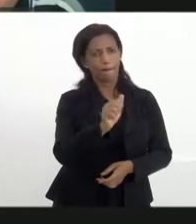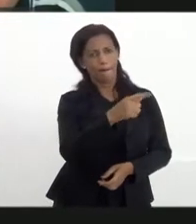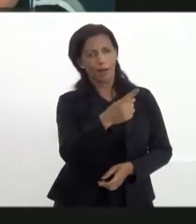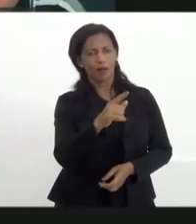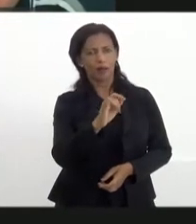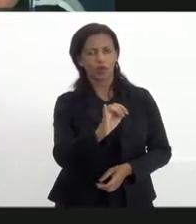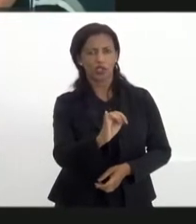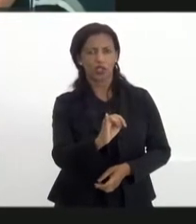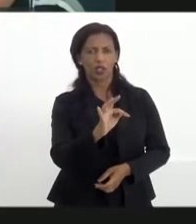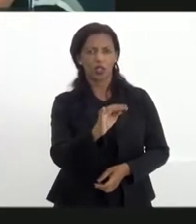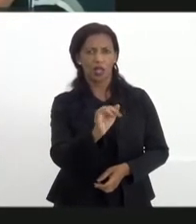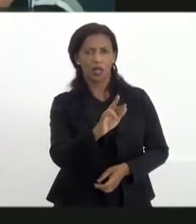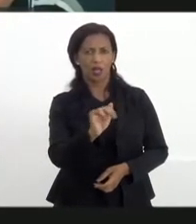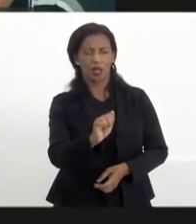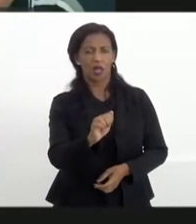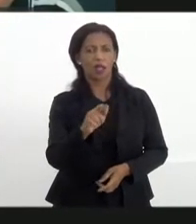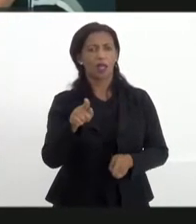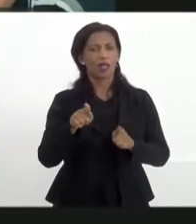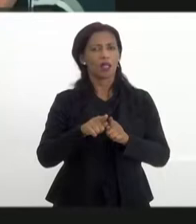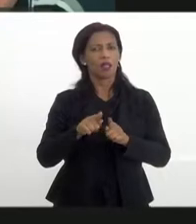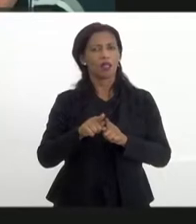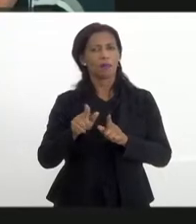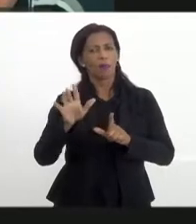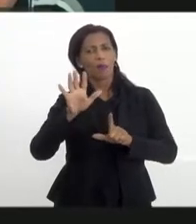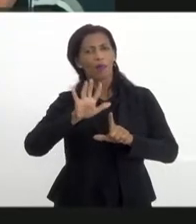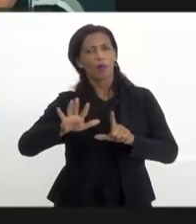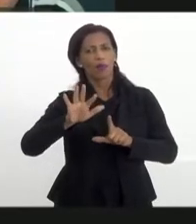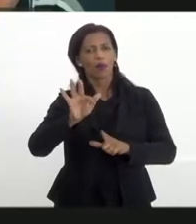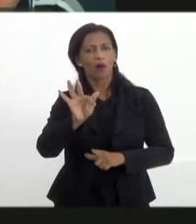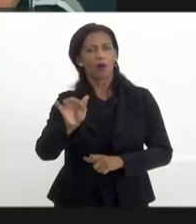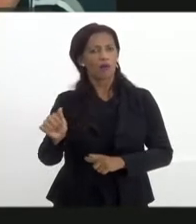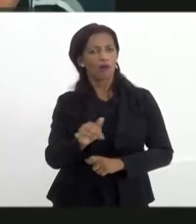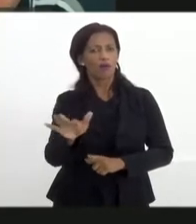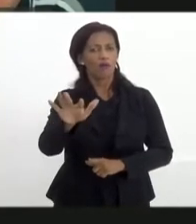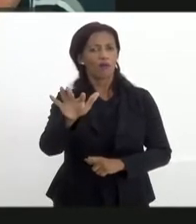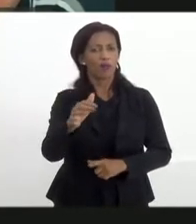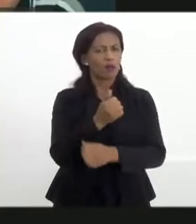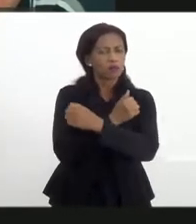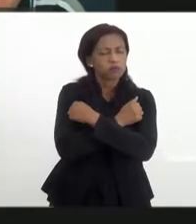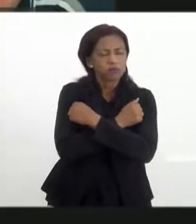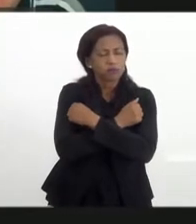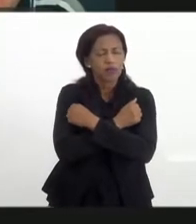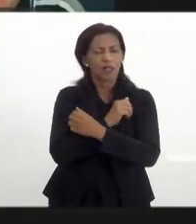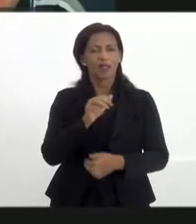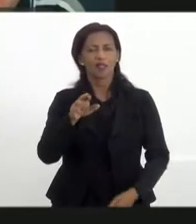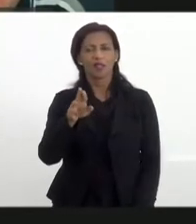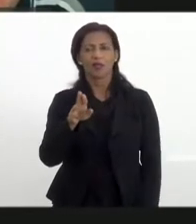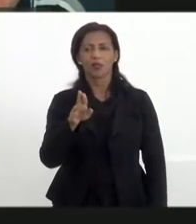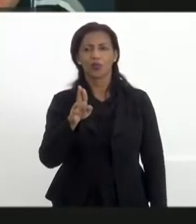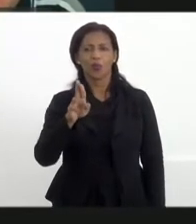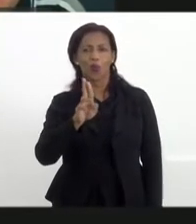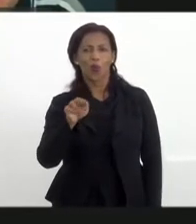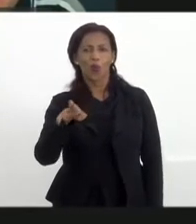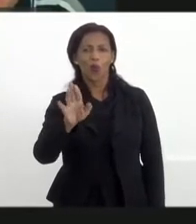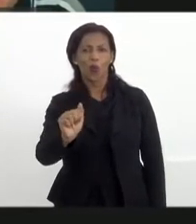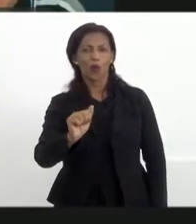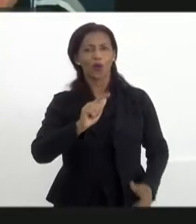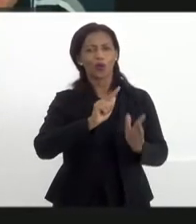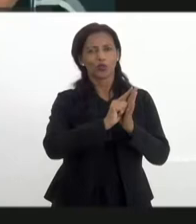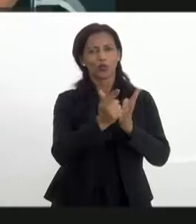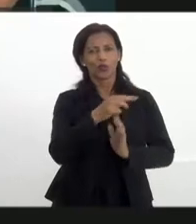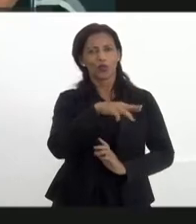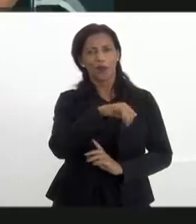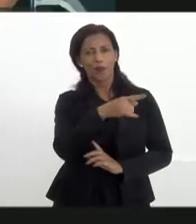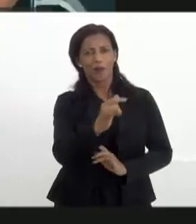e o Portal de Favelas. Um abraço grande ao companheiro Rumba, valoroso companheiro, Jornal Maré de